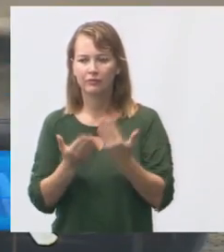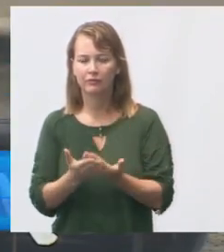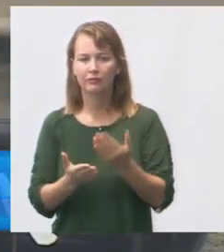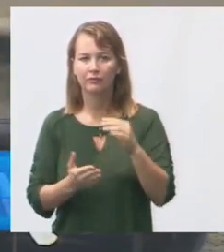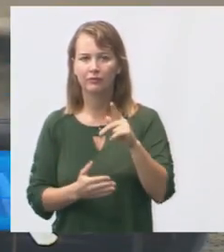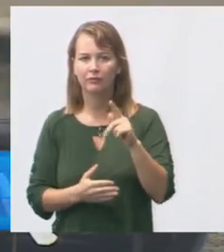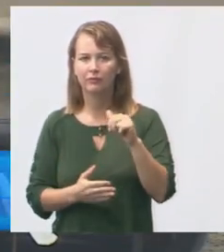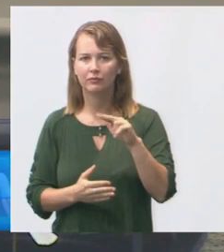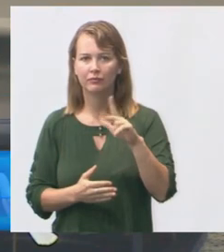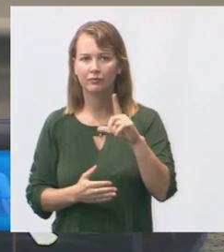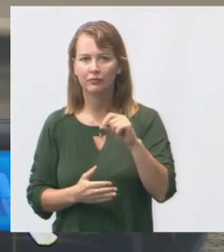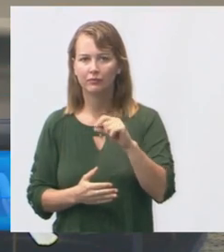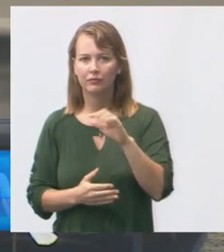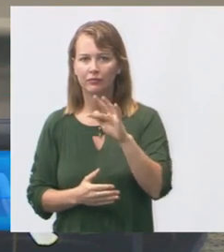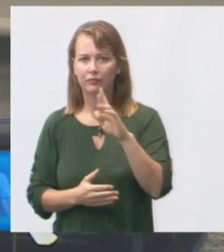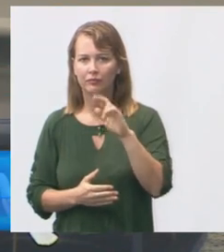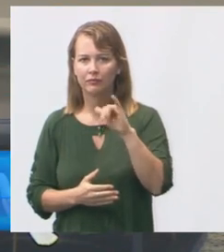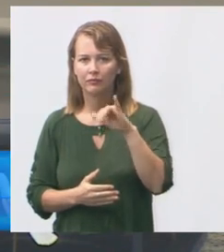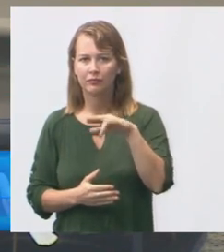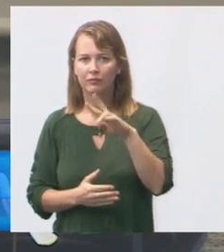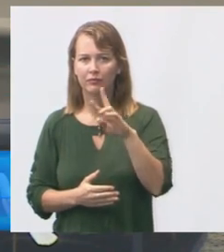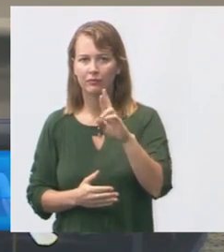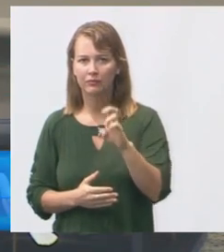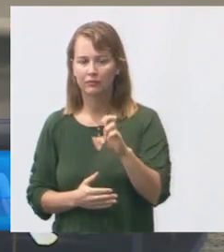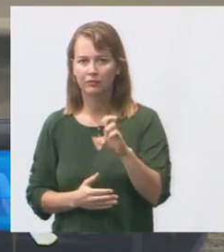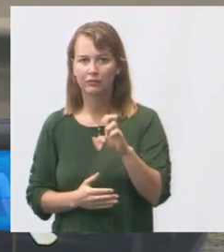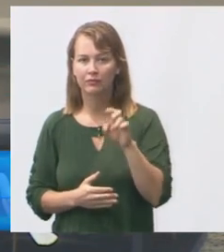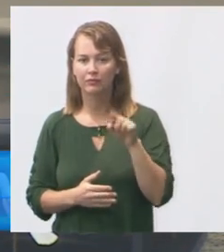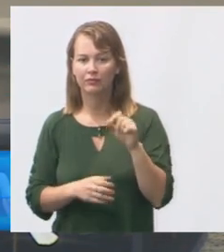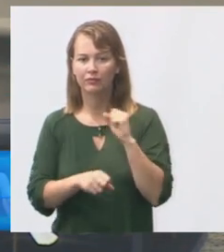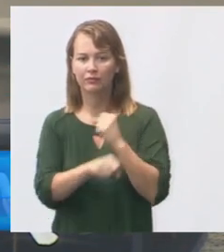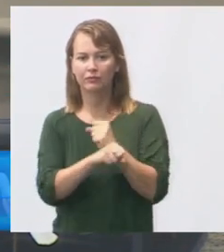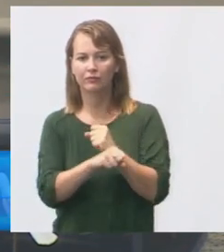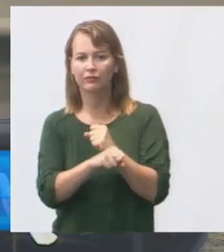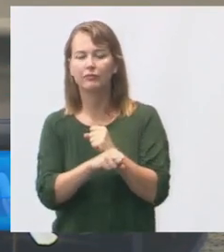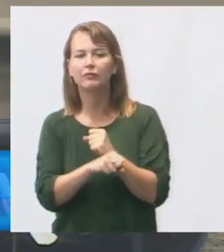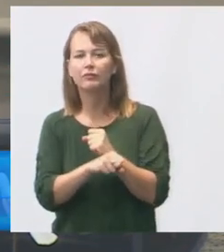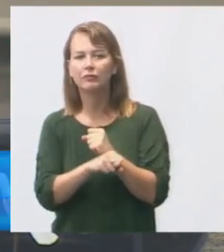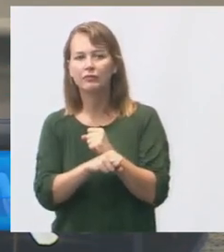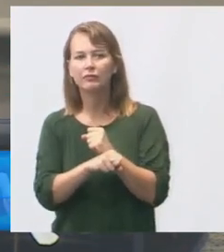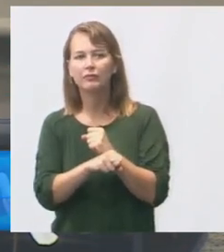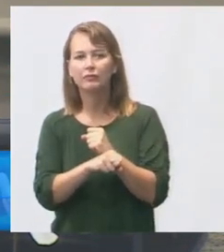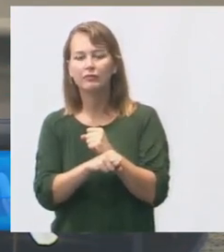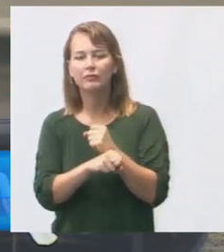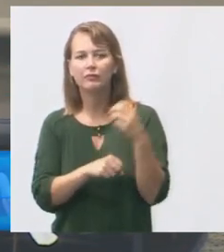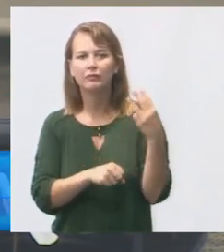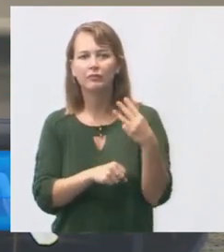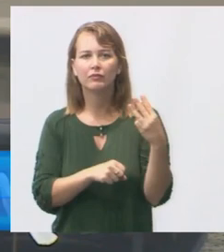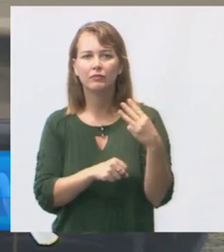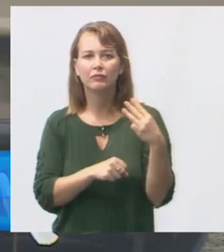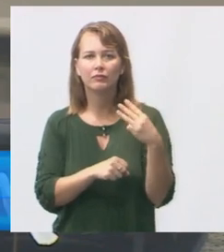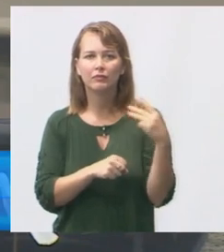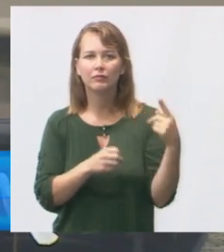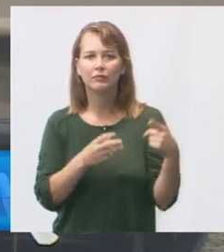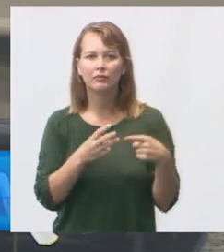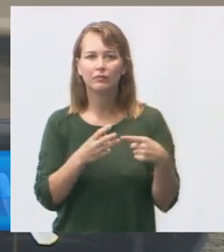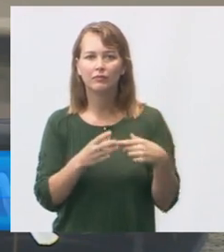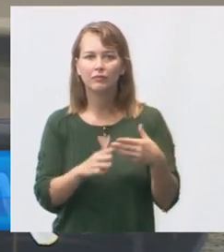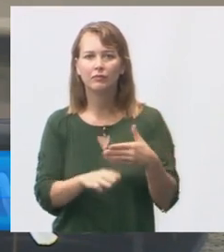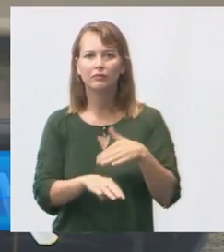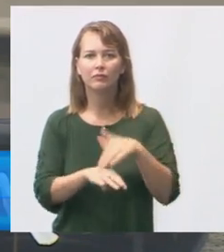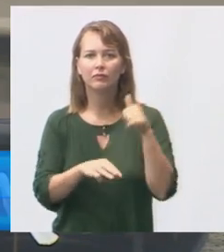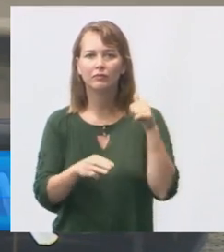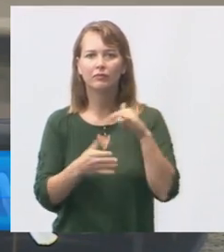Freire e Anguetá que se encontra paralisada e o terceiro item de pauta da convocação da secretária